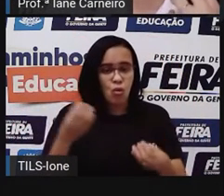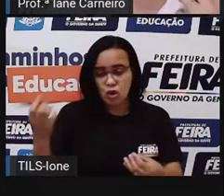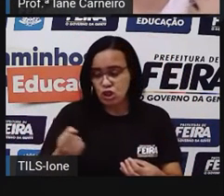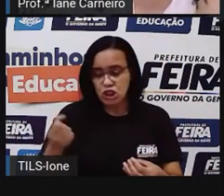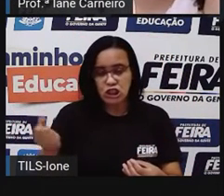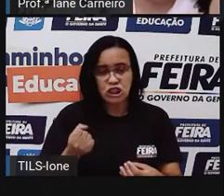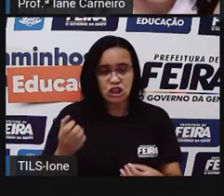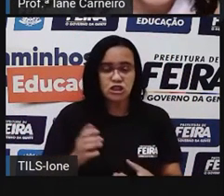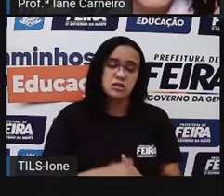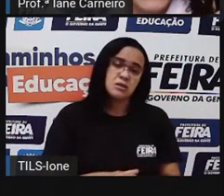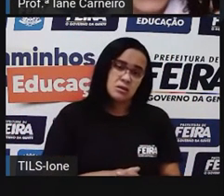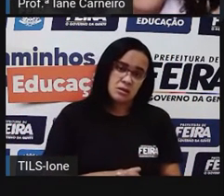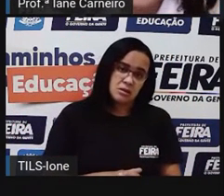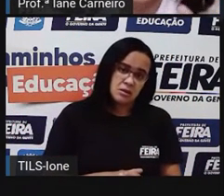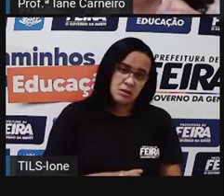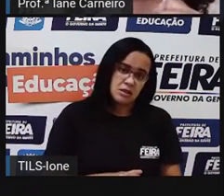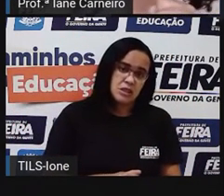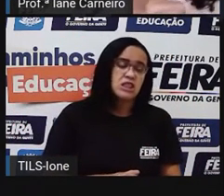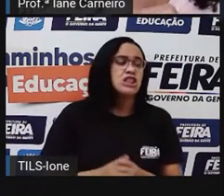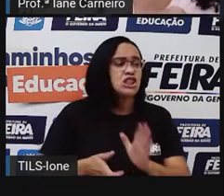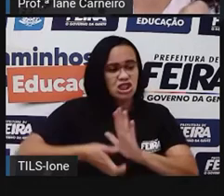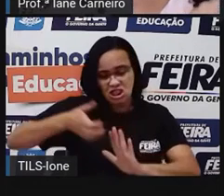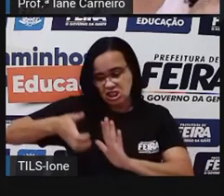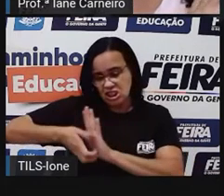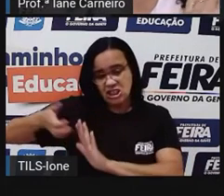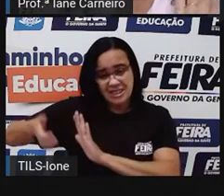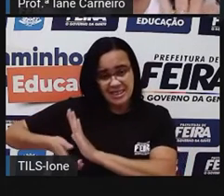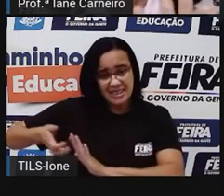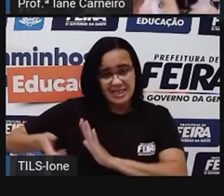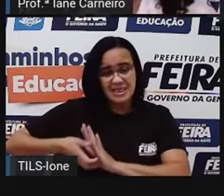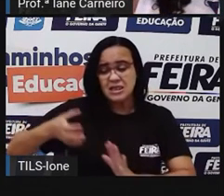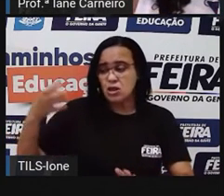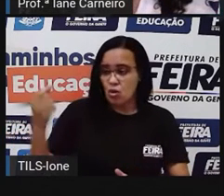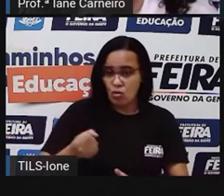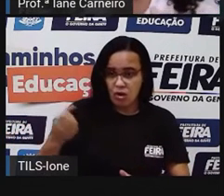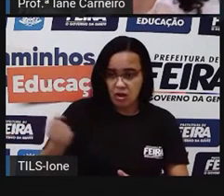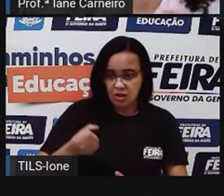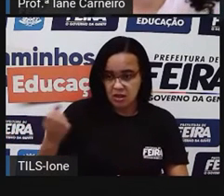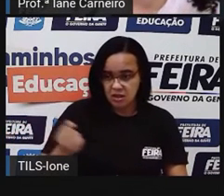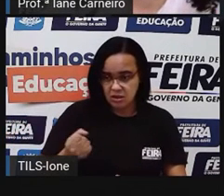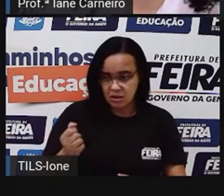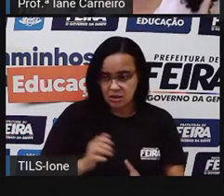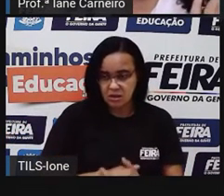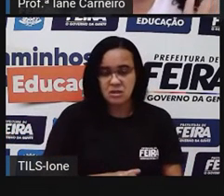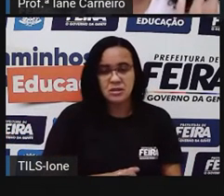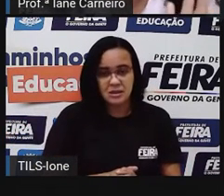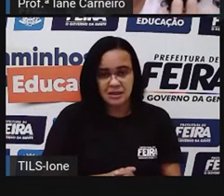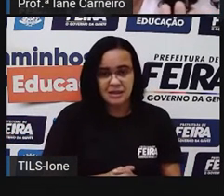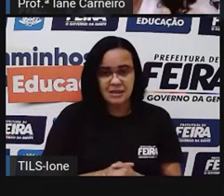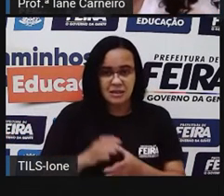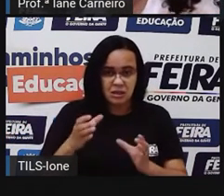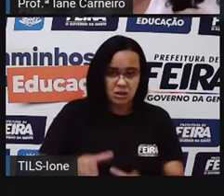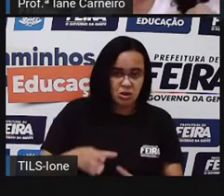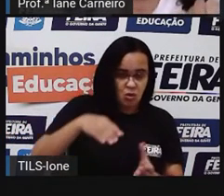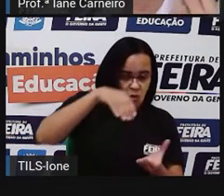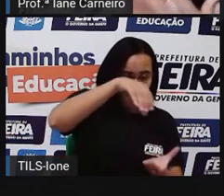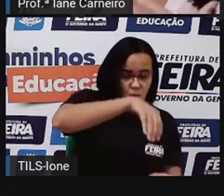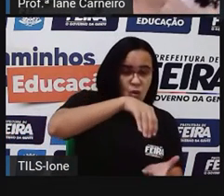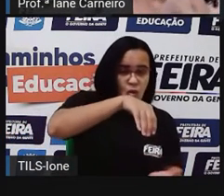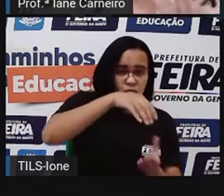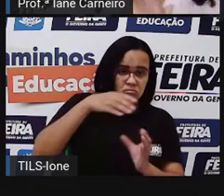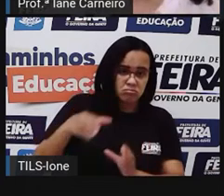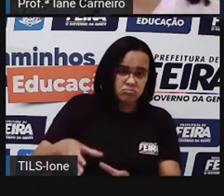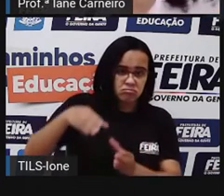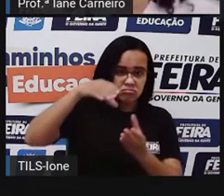o fazendeiro, ele tira esse leite da vaca, né? Trata desse leite da vaca. Coloca na garrafa, né?